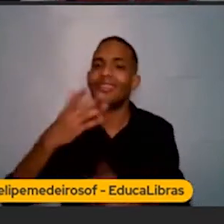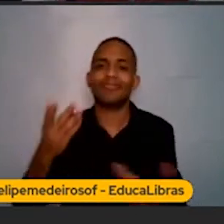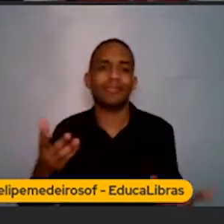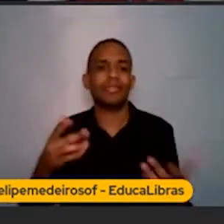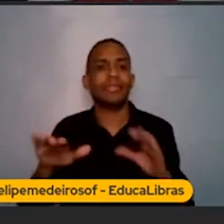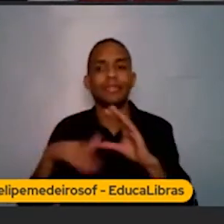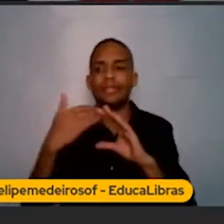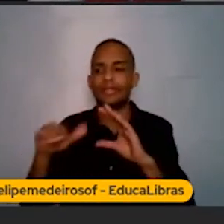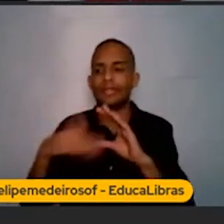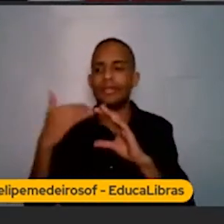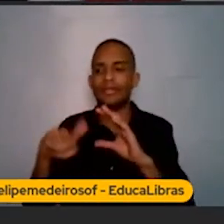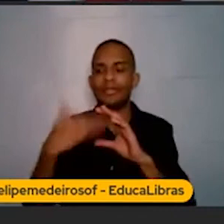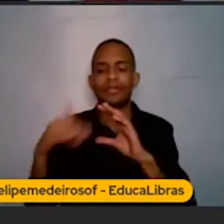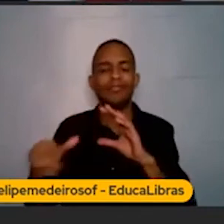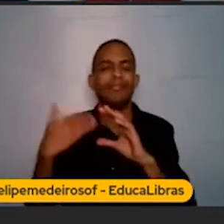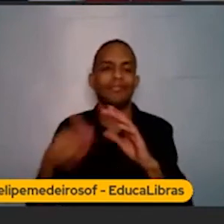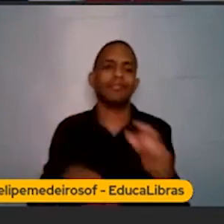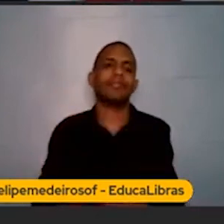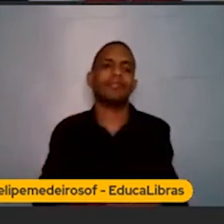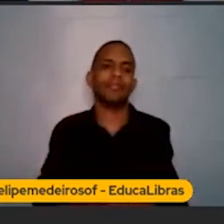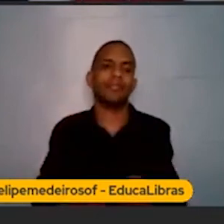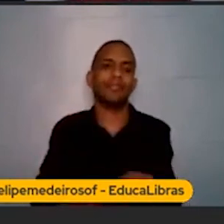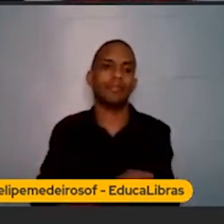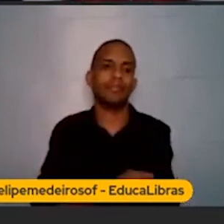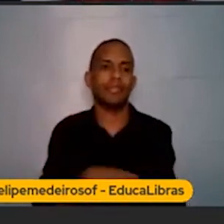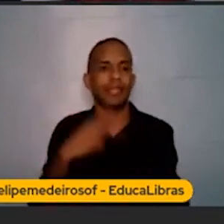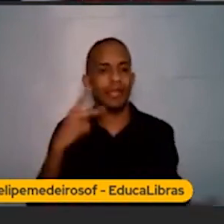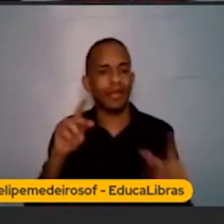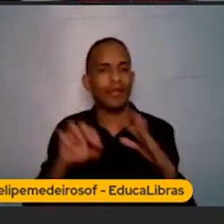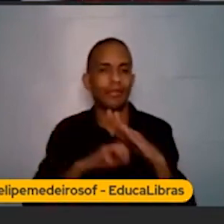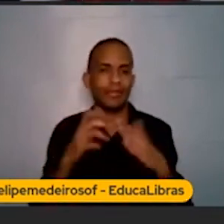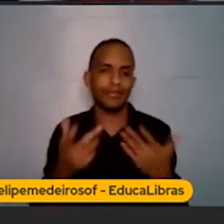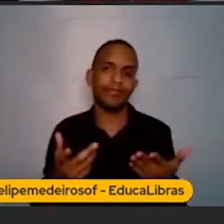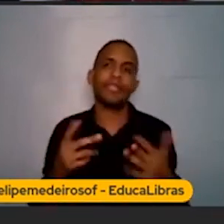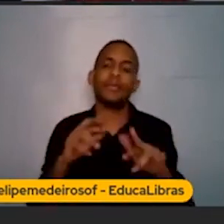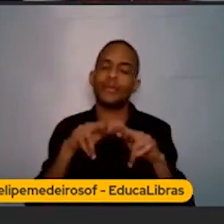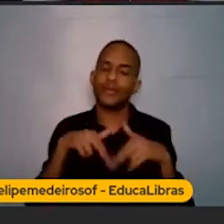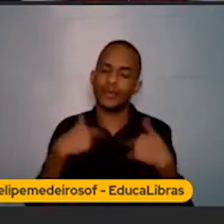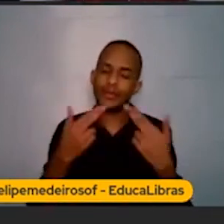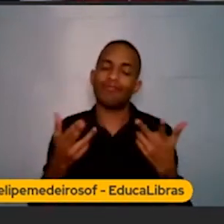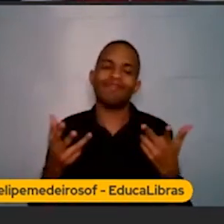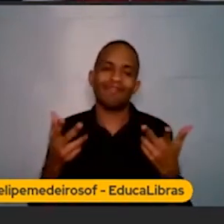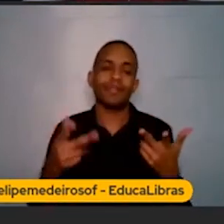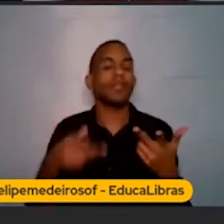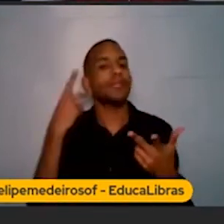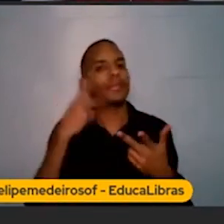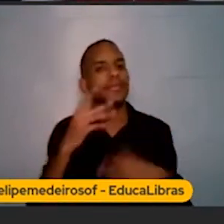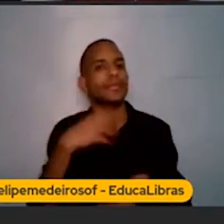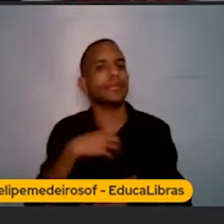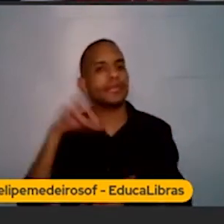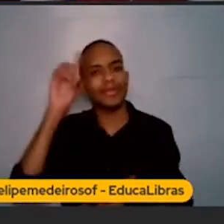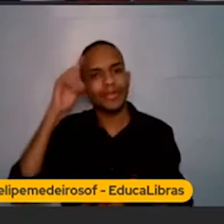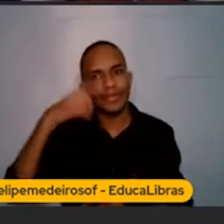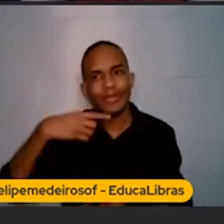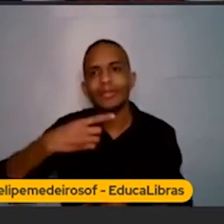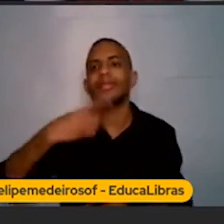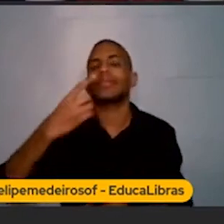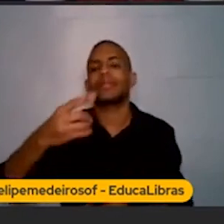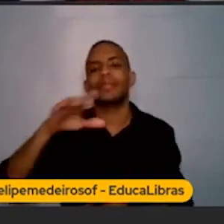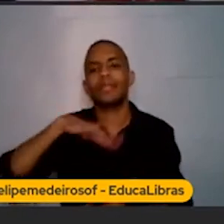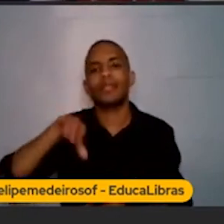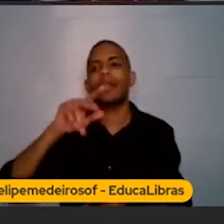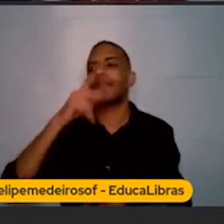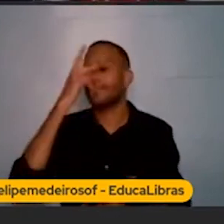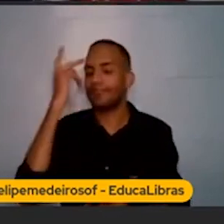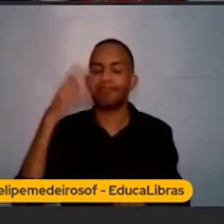receber uma newsletter daquela empresa. Então, é muito isso. Você vai entrando na rotina, você vai entrando na rotina das